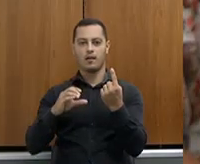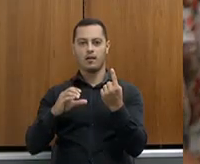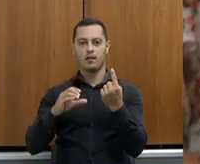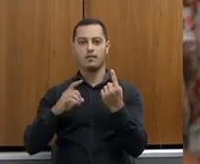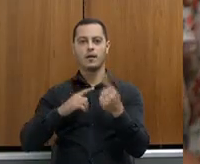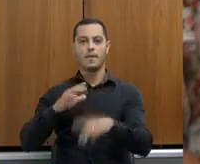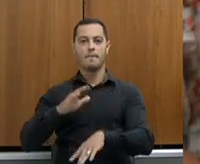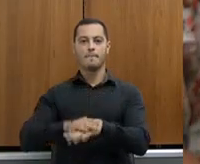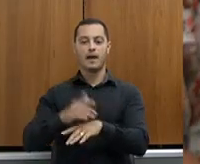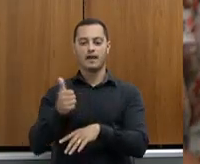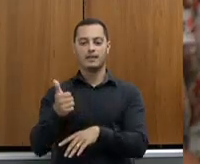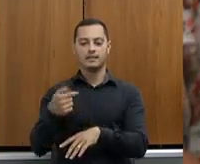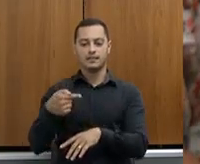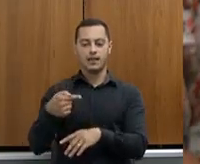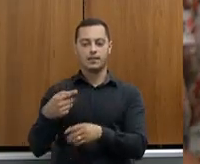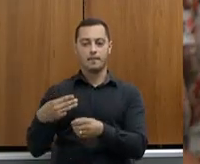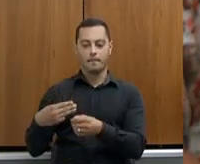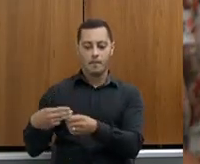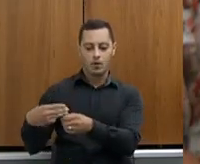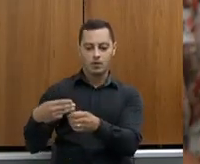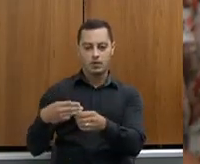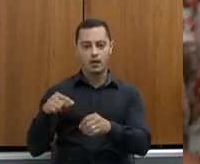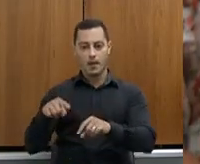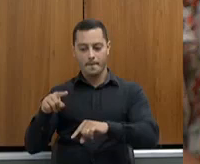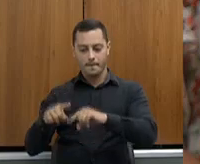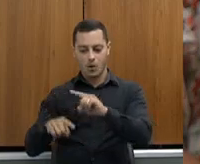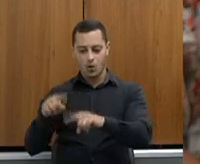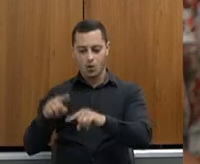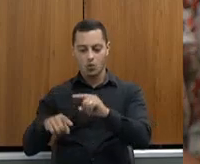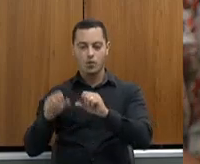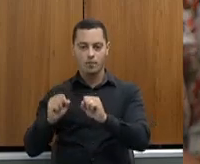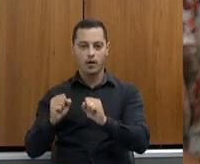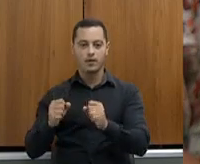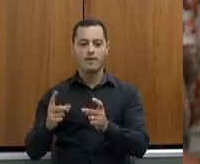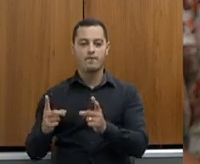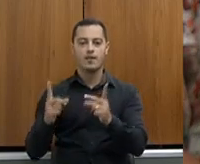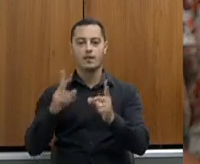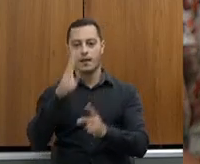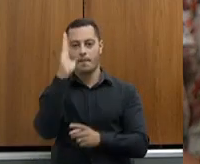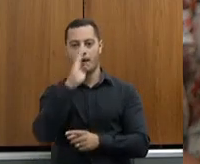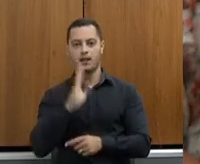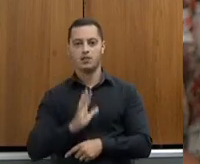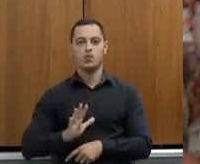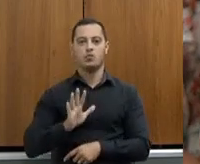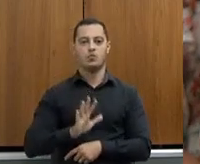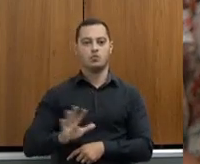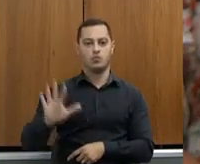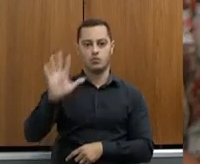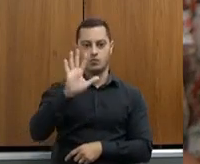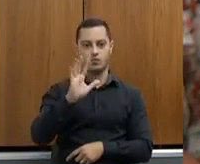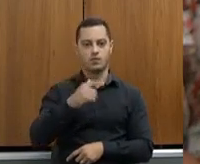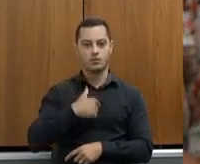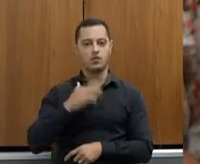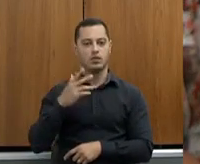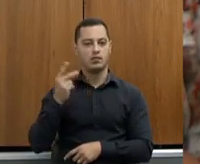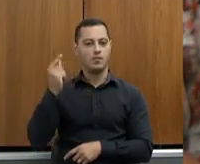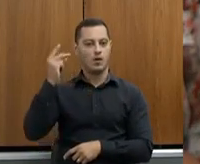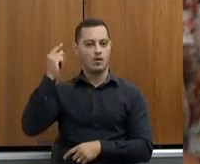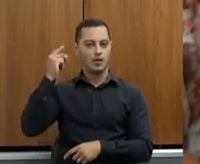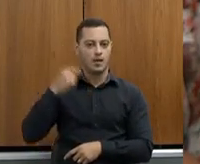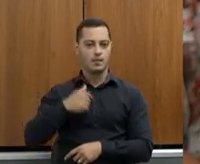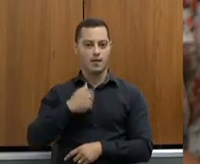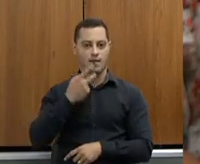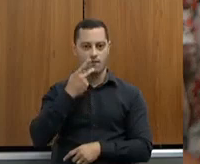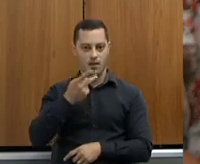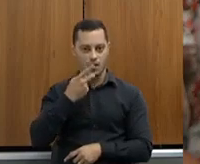mais de 17 municípios que já podem comercializar o seu produto em todo o território brasileiro. Eu venho falando isso desde que eu era diretor-geral do IMA, que nós temos